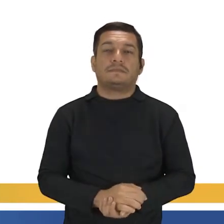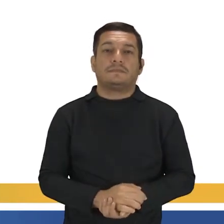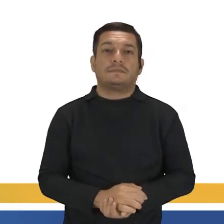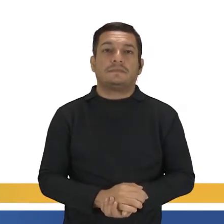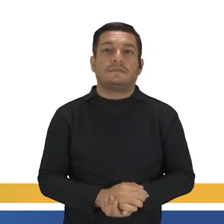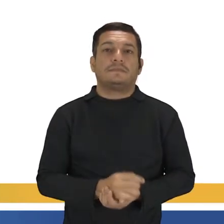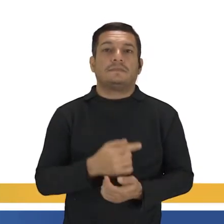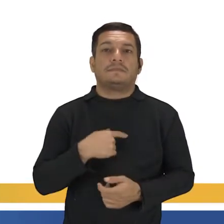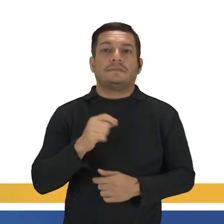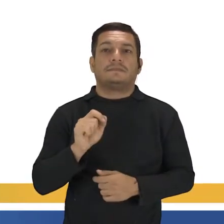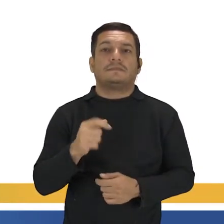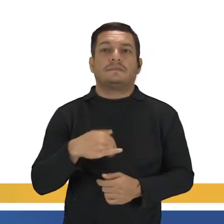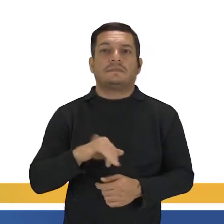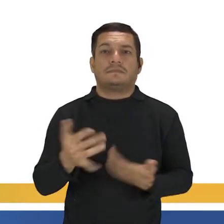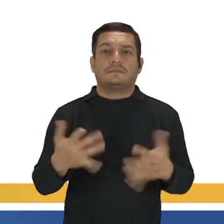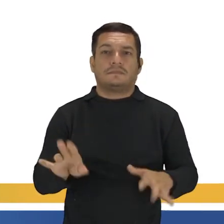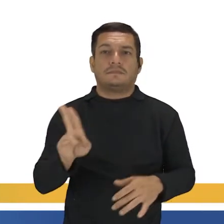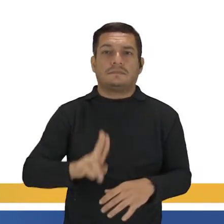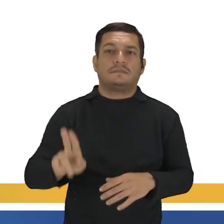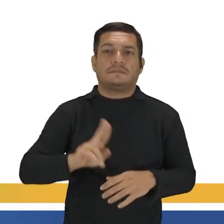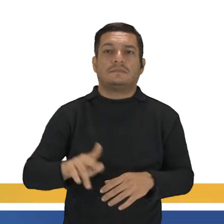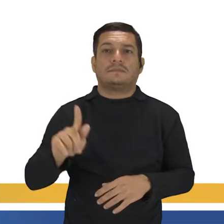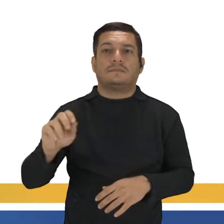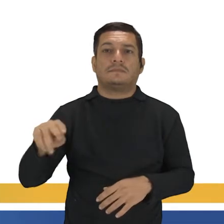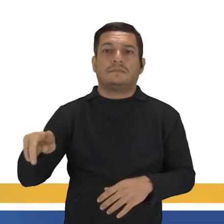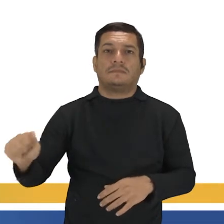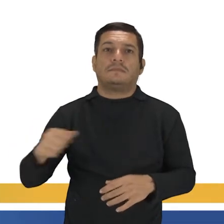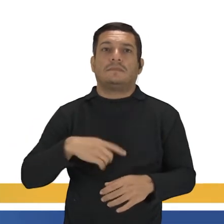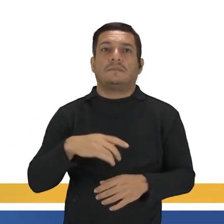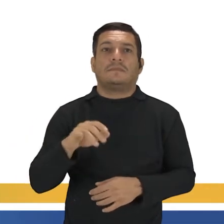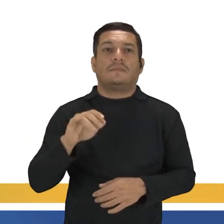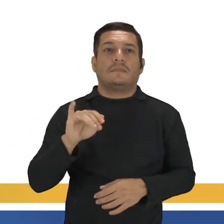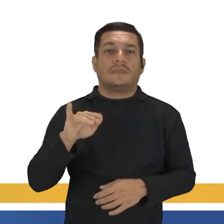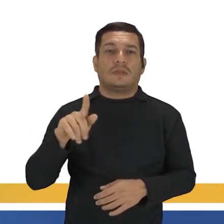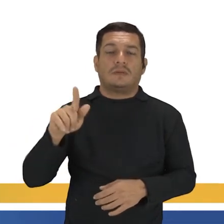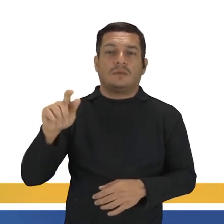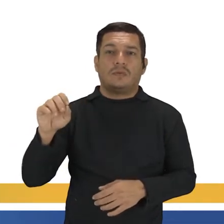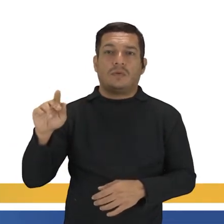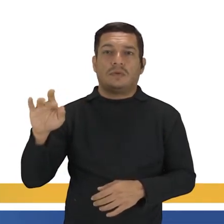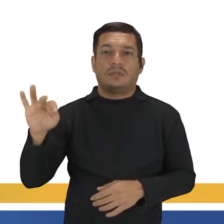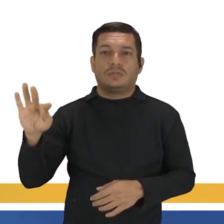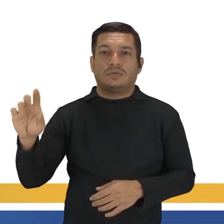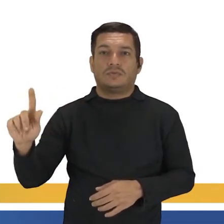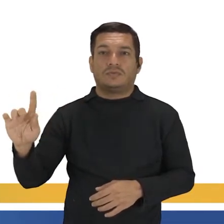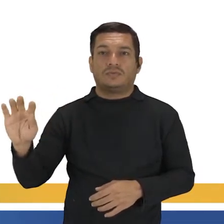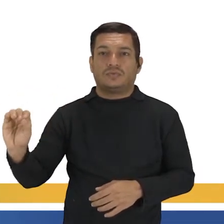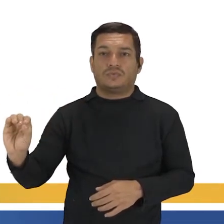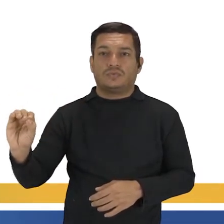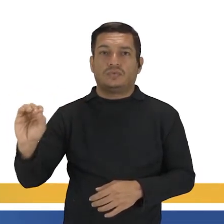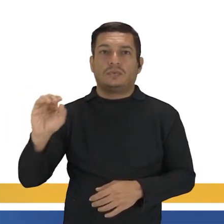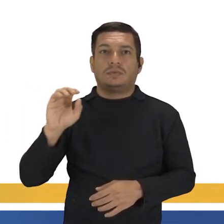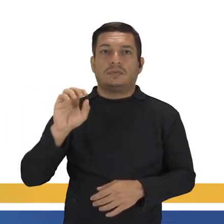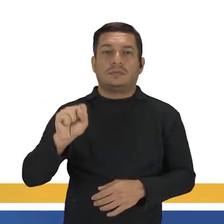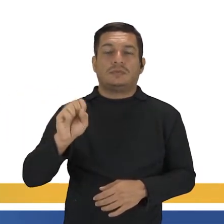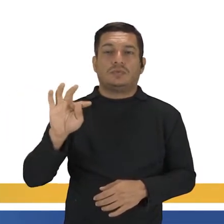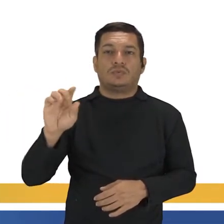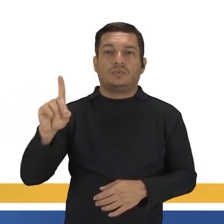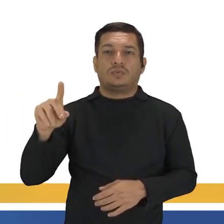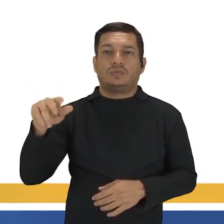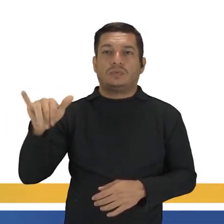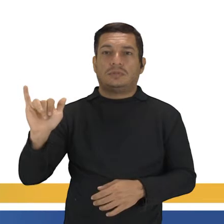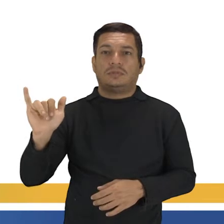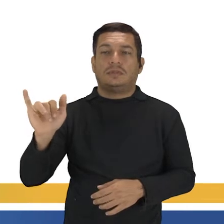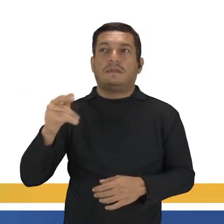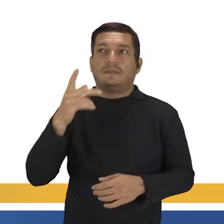poderia, se eu não quisesse usar essa forma gonna, seria I am going to study. Você viu que o gonna